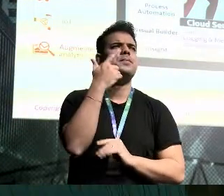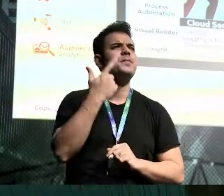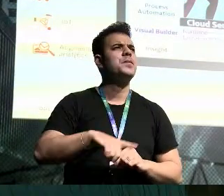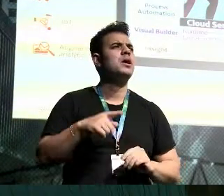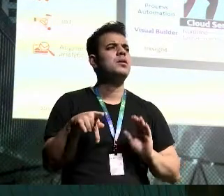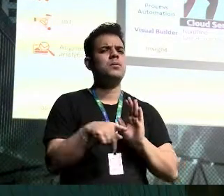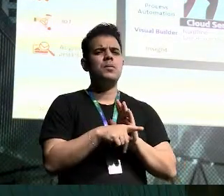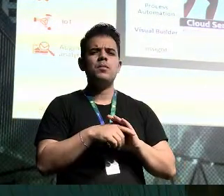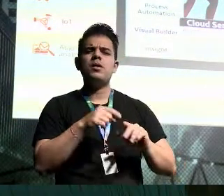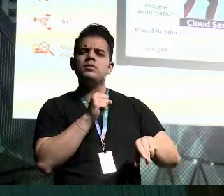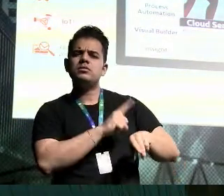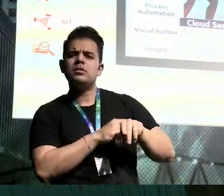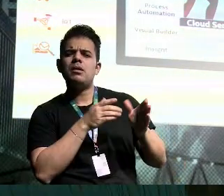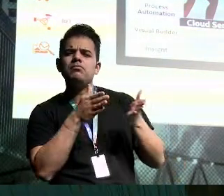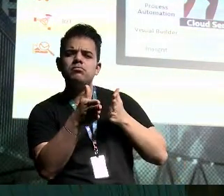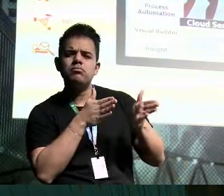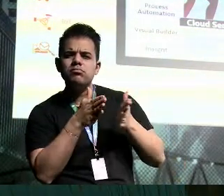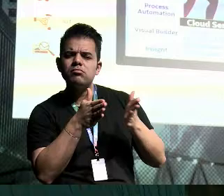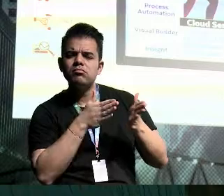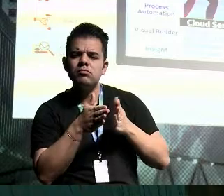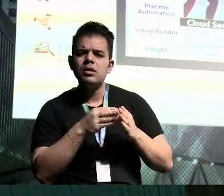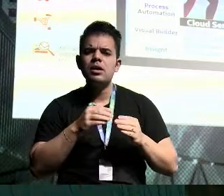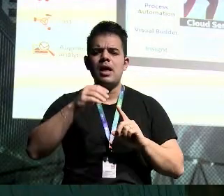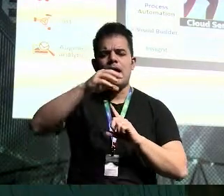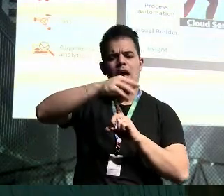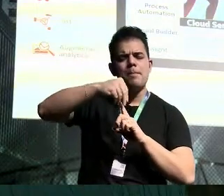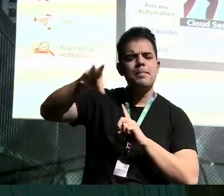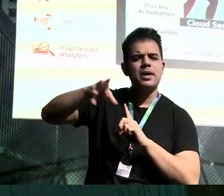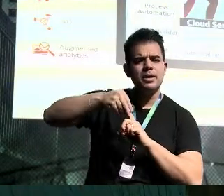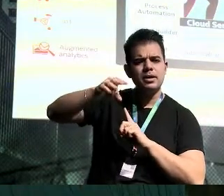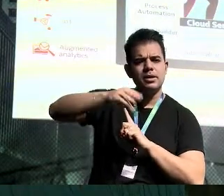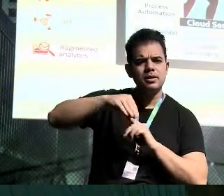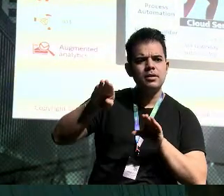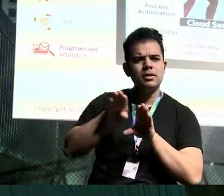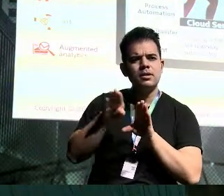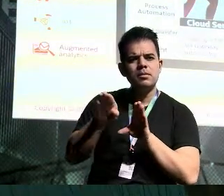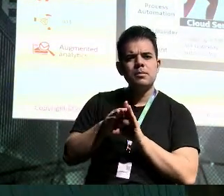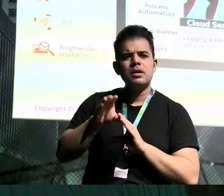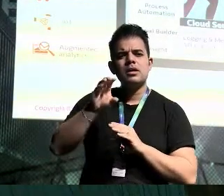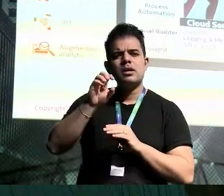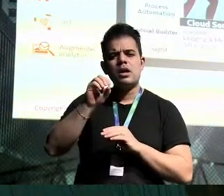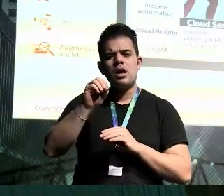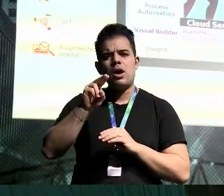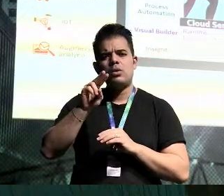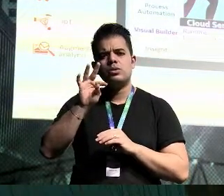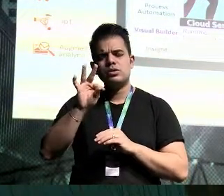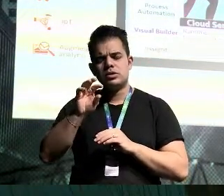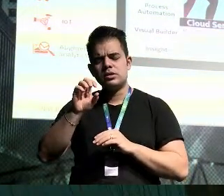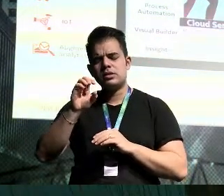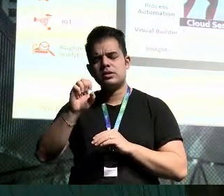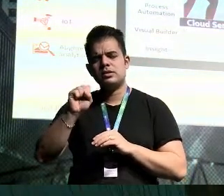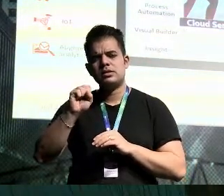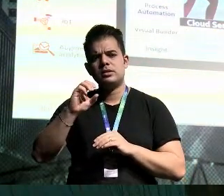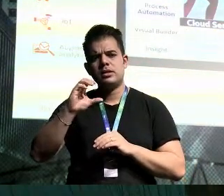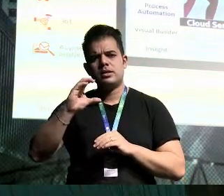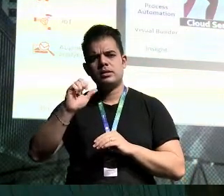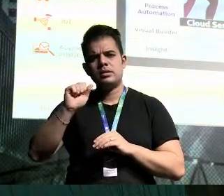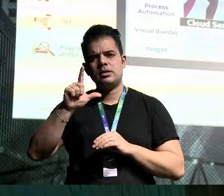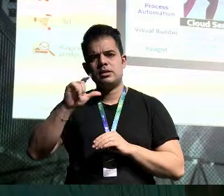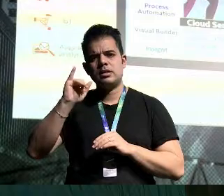de runtime, serviço de log APIs, serviço de autoscaling, também te dão informações, te informações muito